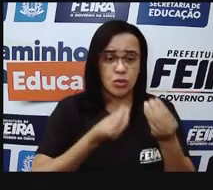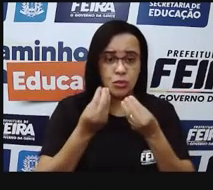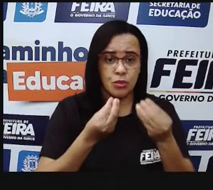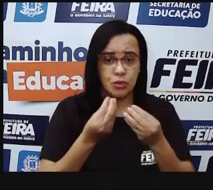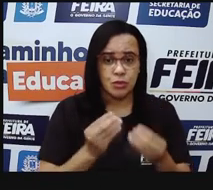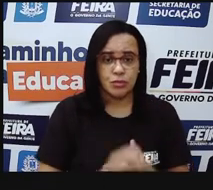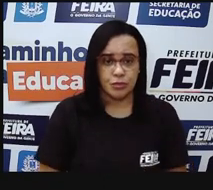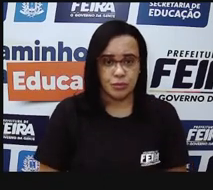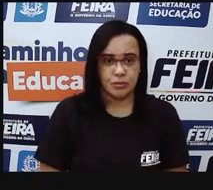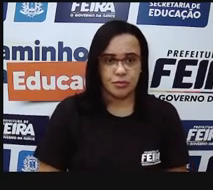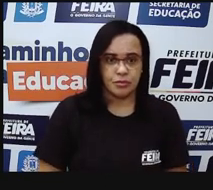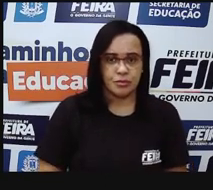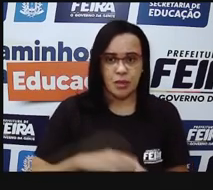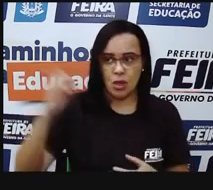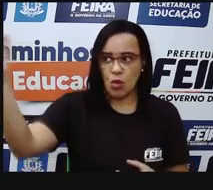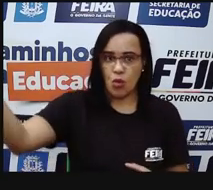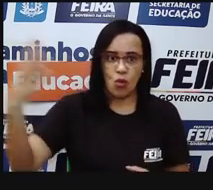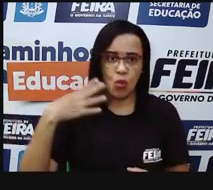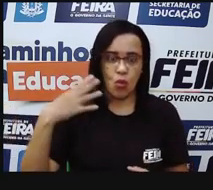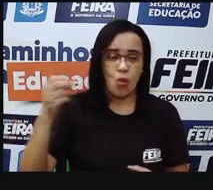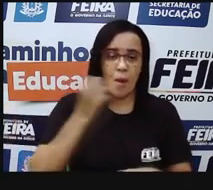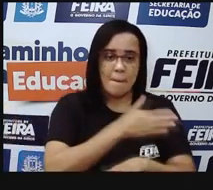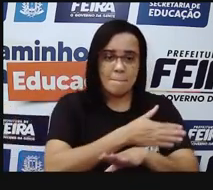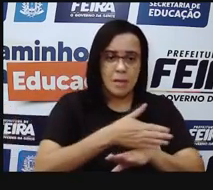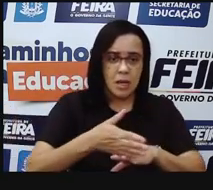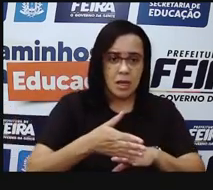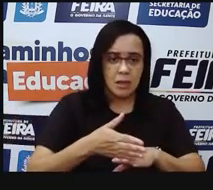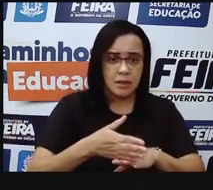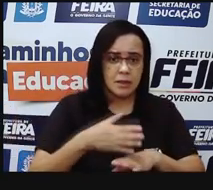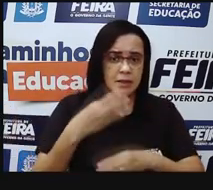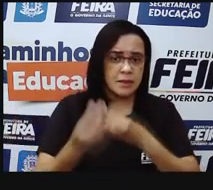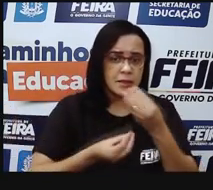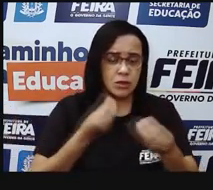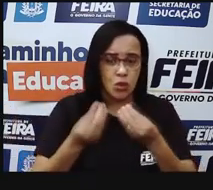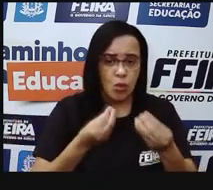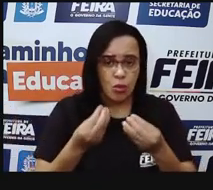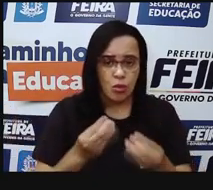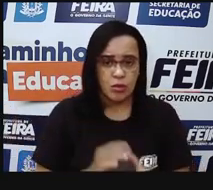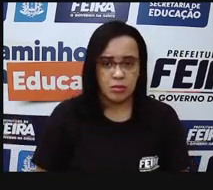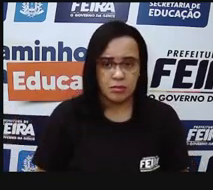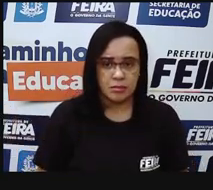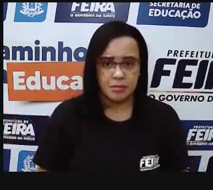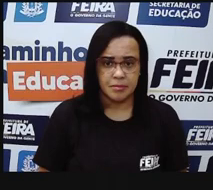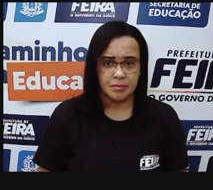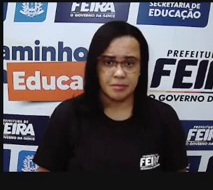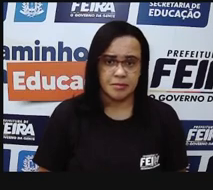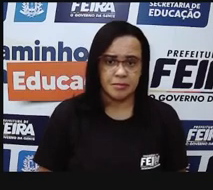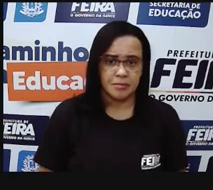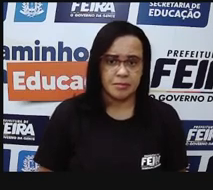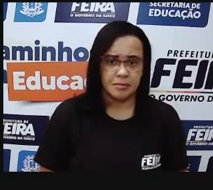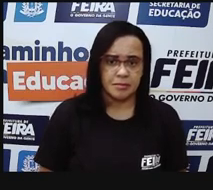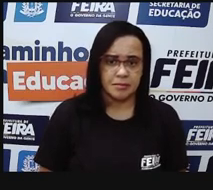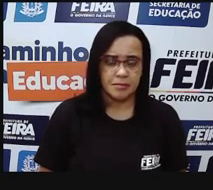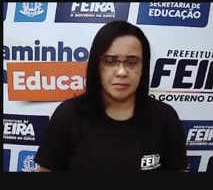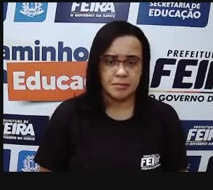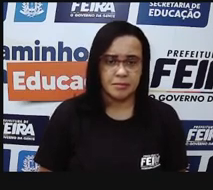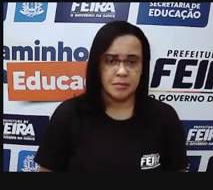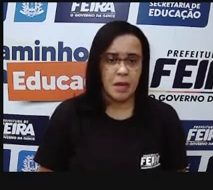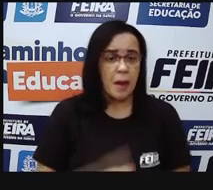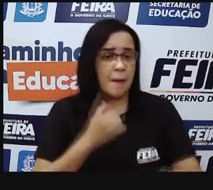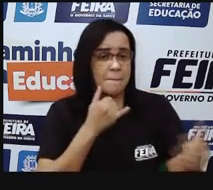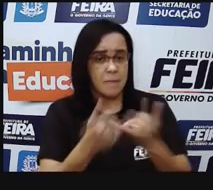essa luz branca, ela normalmente é retratada como se ela fosse dividida em